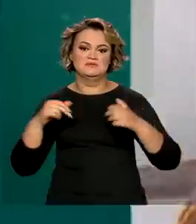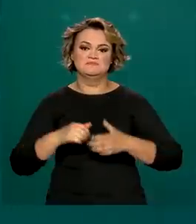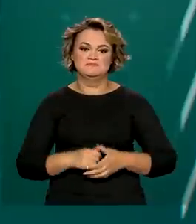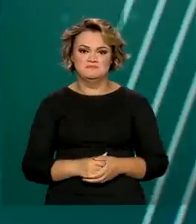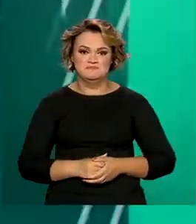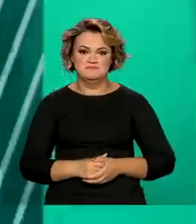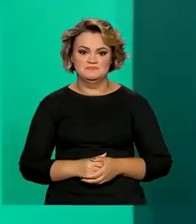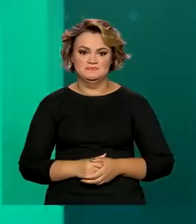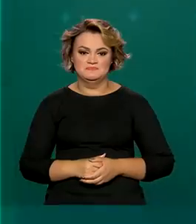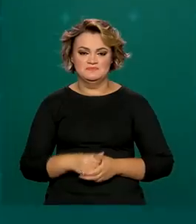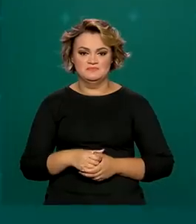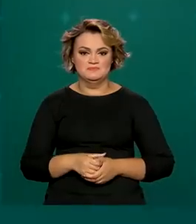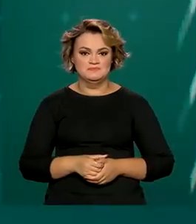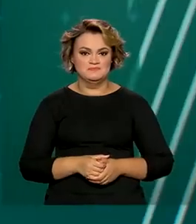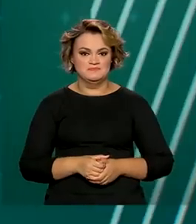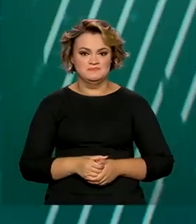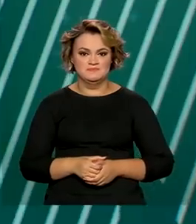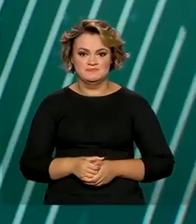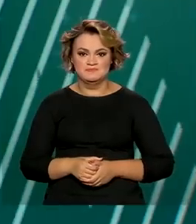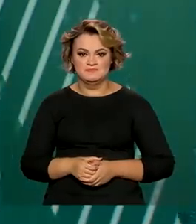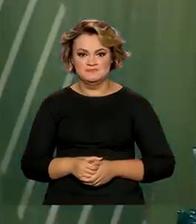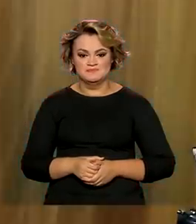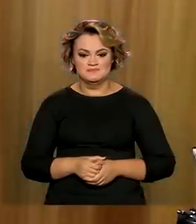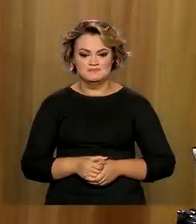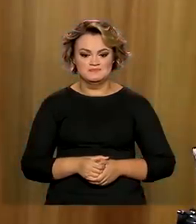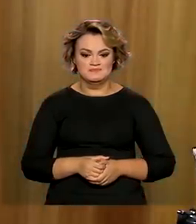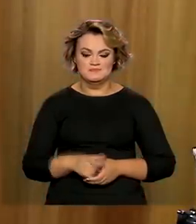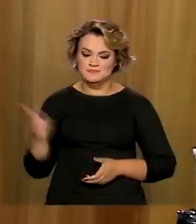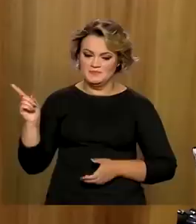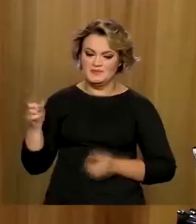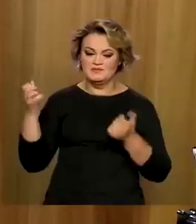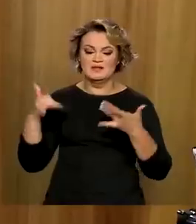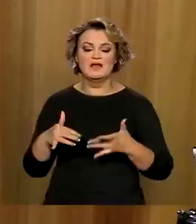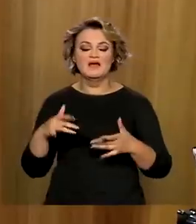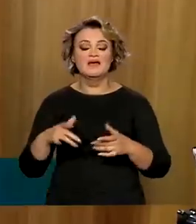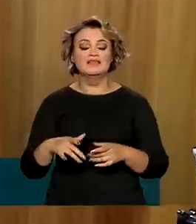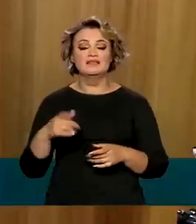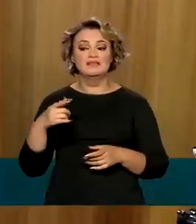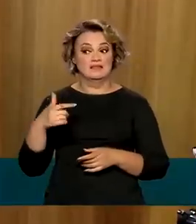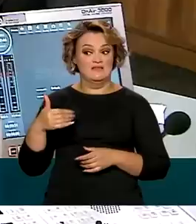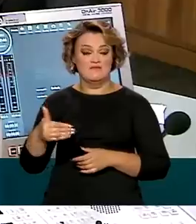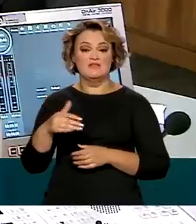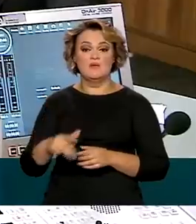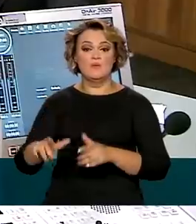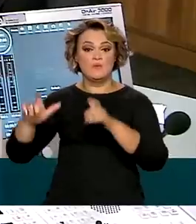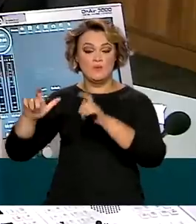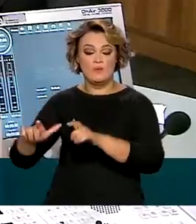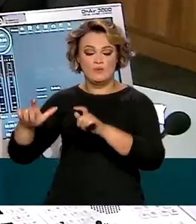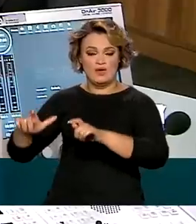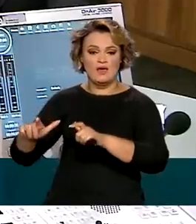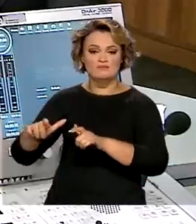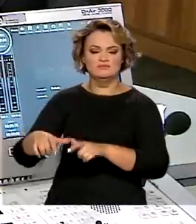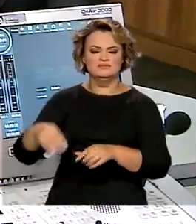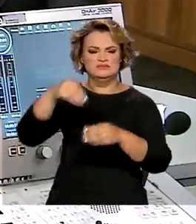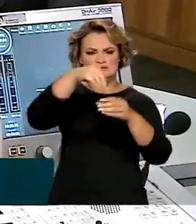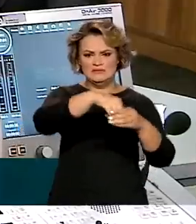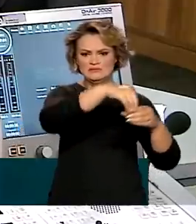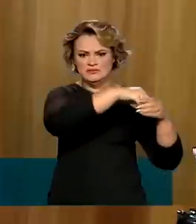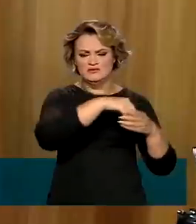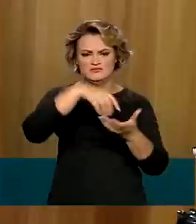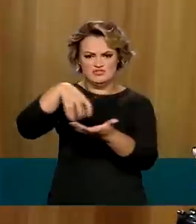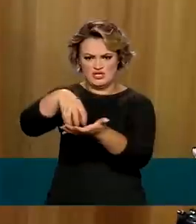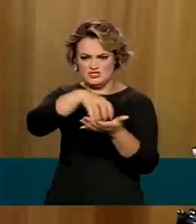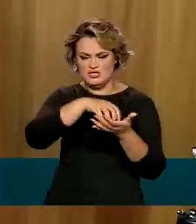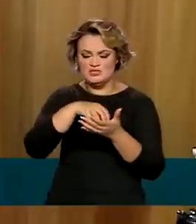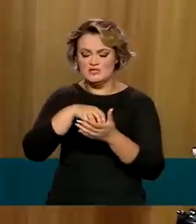rádio A Voz do Brasil nessa segunda-feira. A gente vai ter um espaço dedicado em todas as agências e os postos de